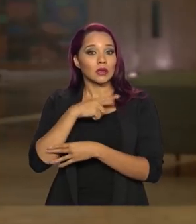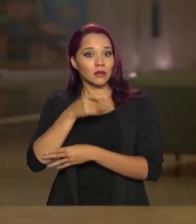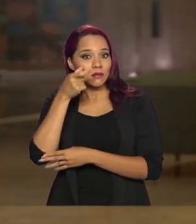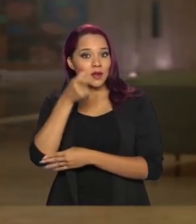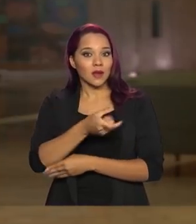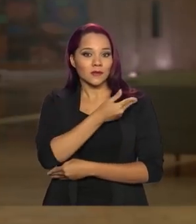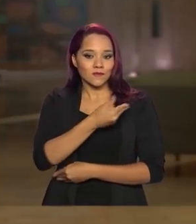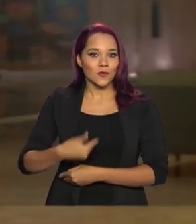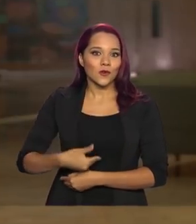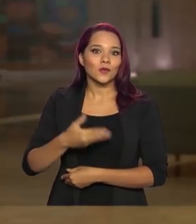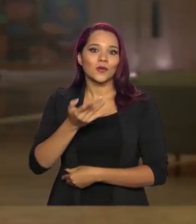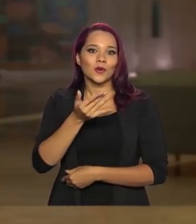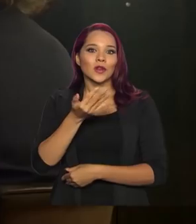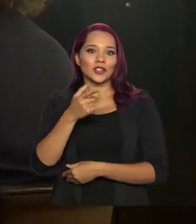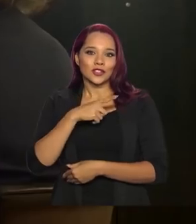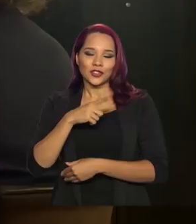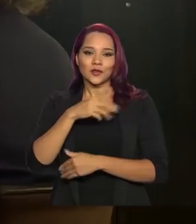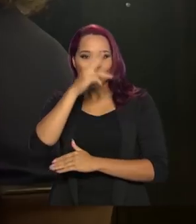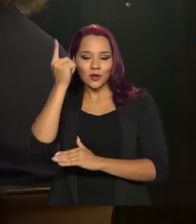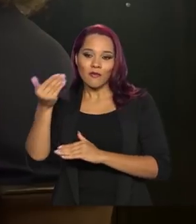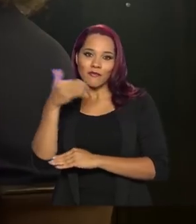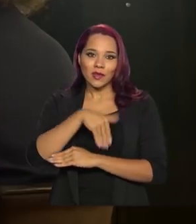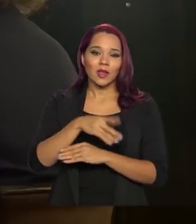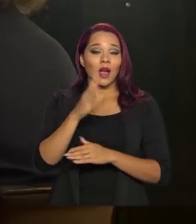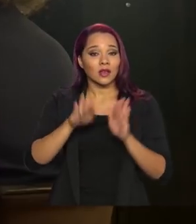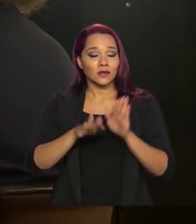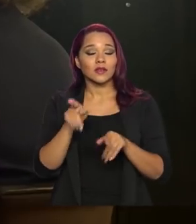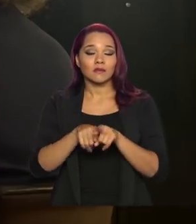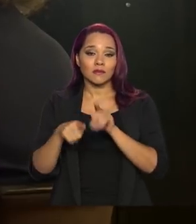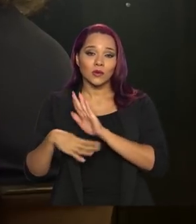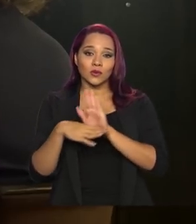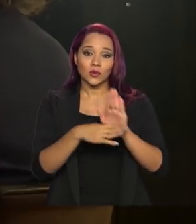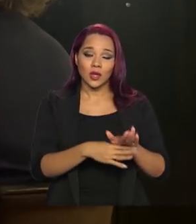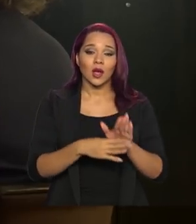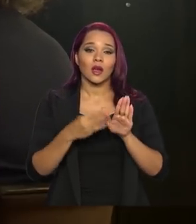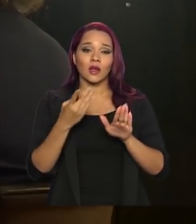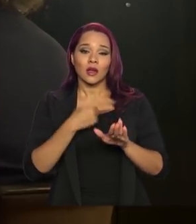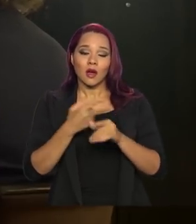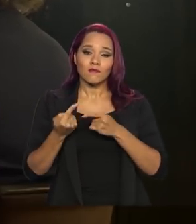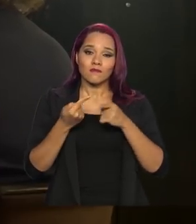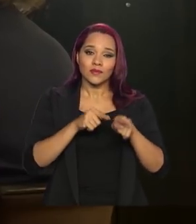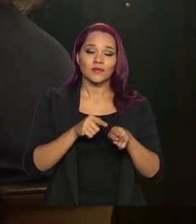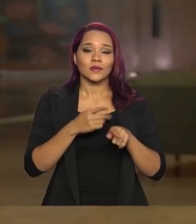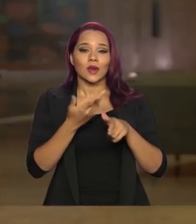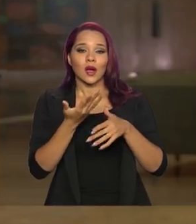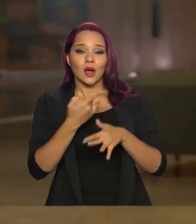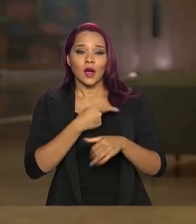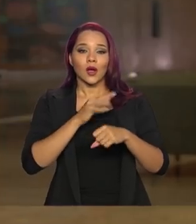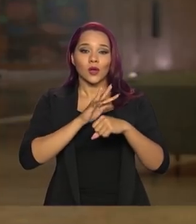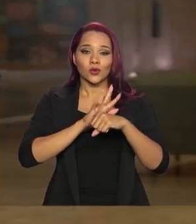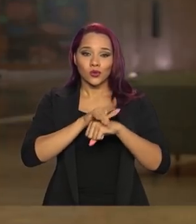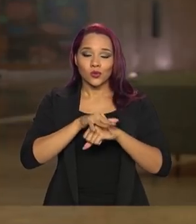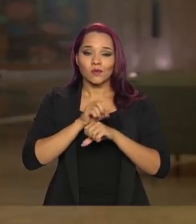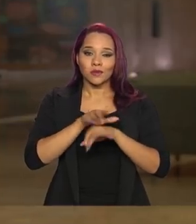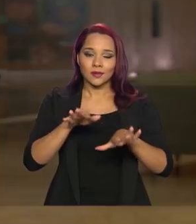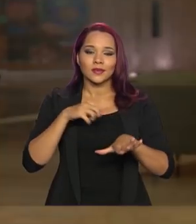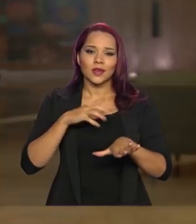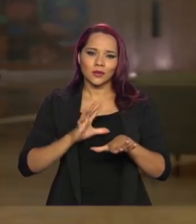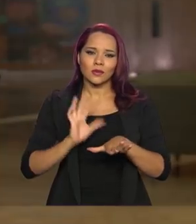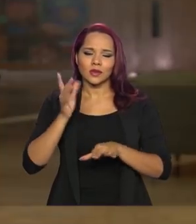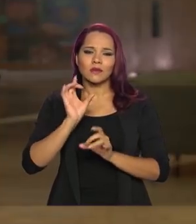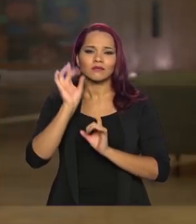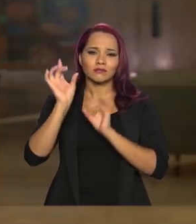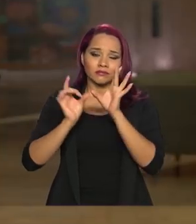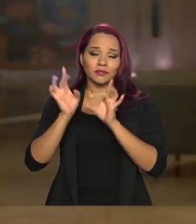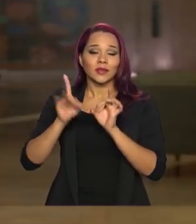interesse público do Brasil em trazê-lo, às vezes até para combater a própria pandemia. Então, existem essas situações excepcionais. Tudo isso